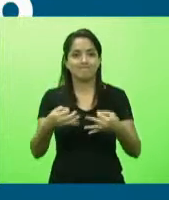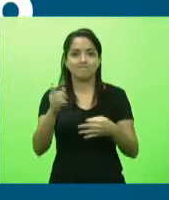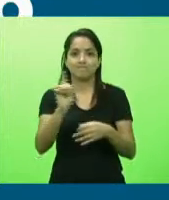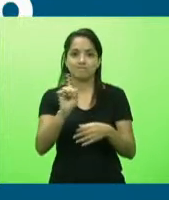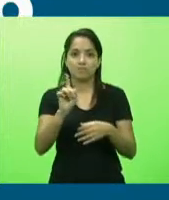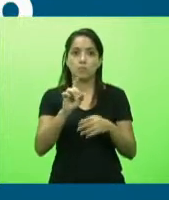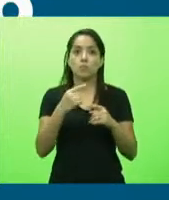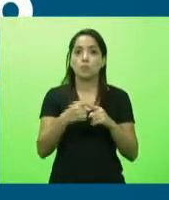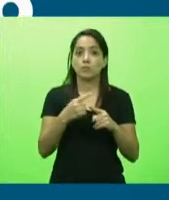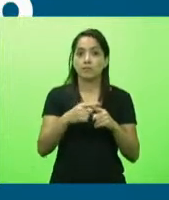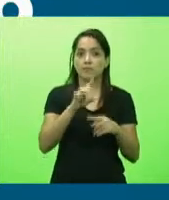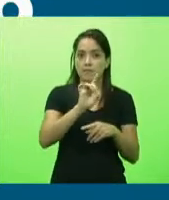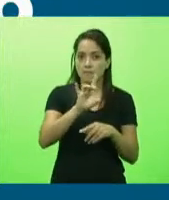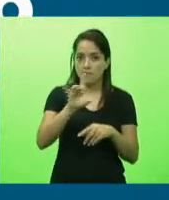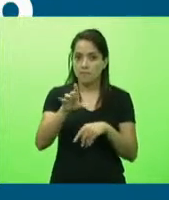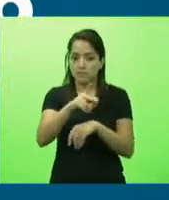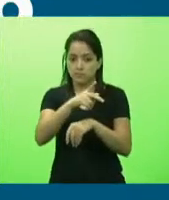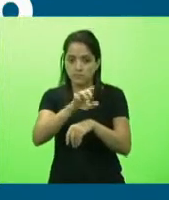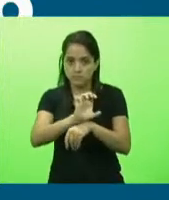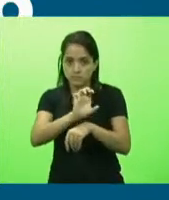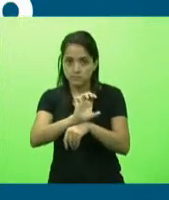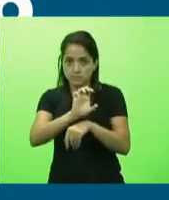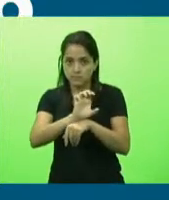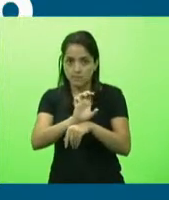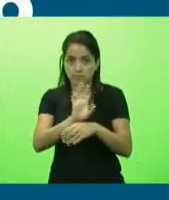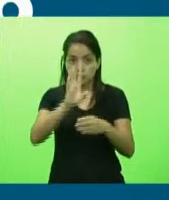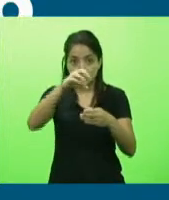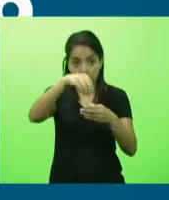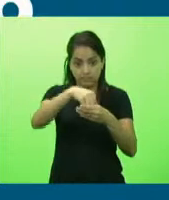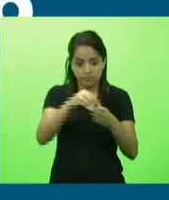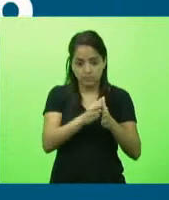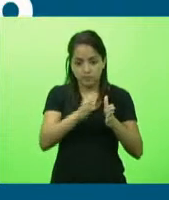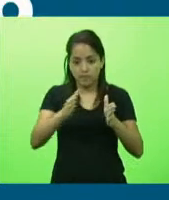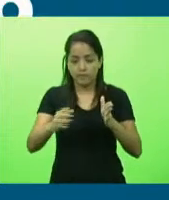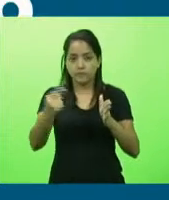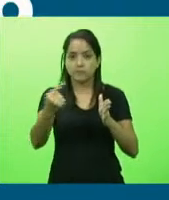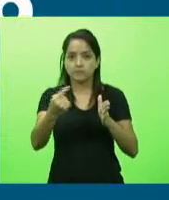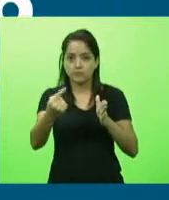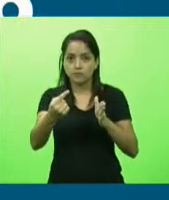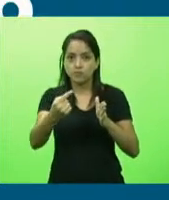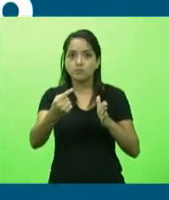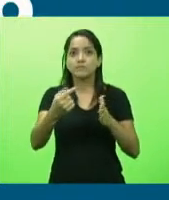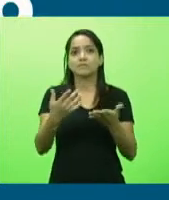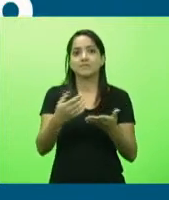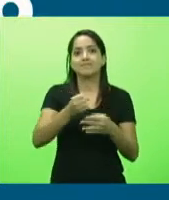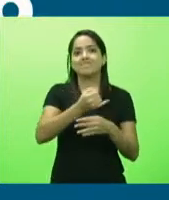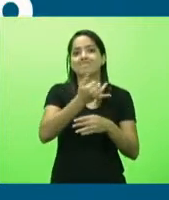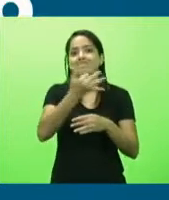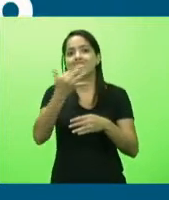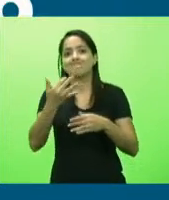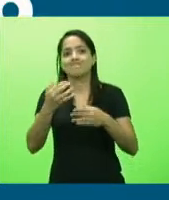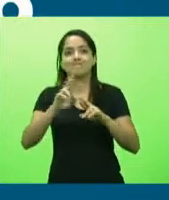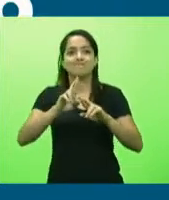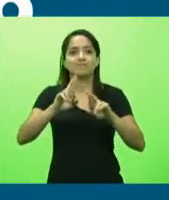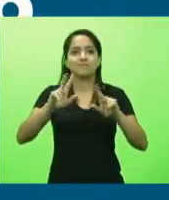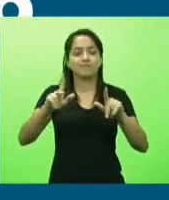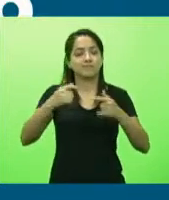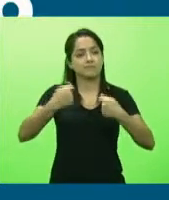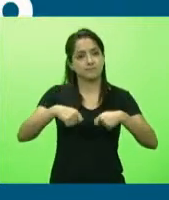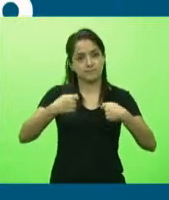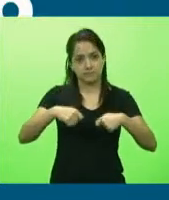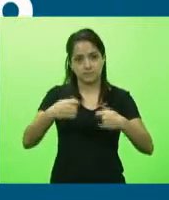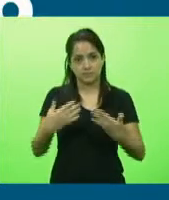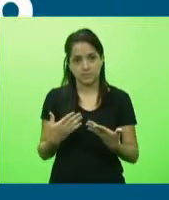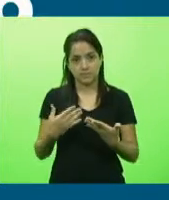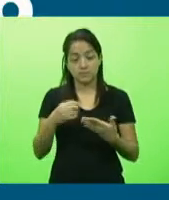estado dentro da fase 1 e dentro da prioridade tem um quantitativo diferente de necessidades então Santa Catarina se a